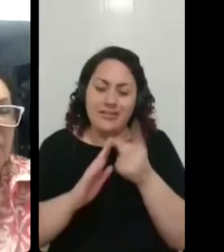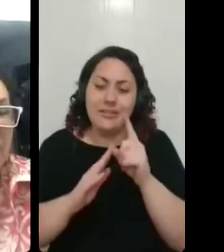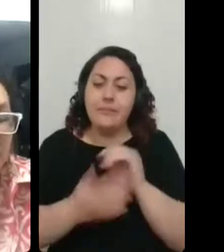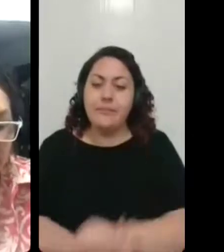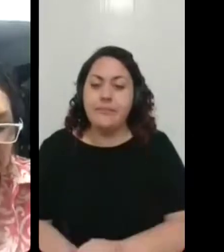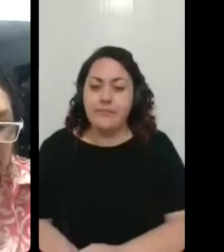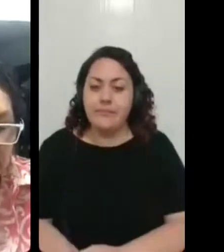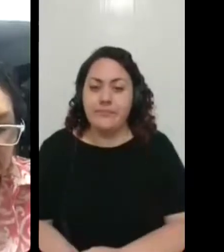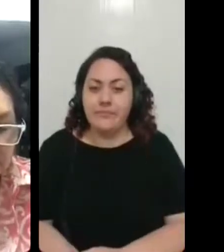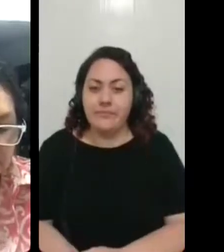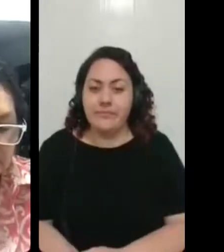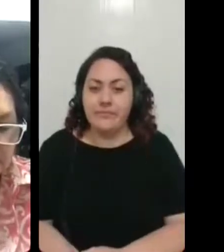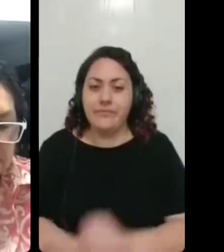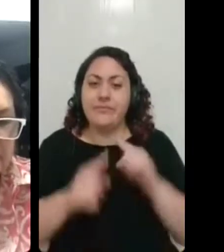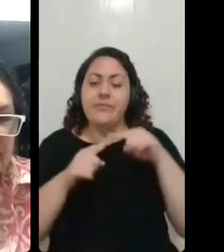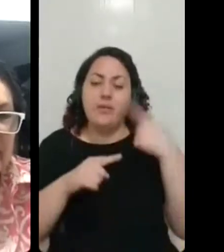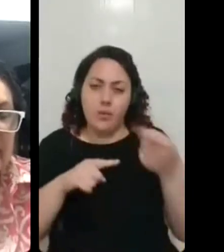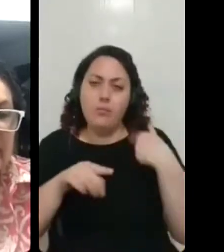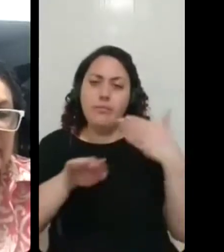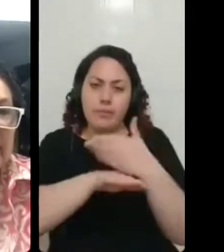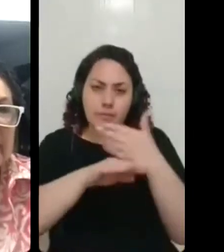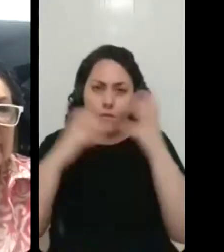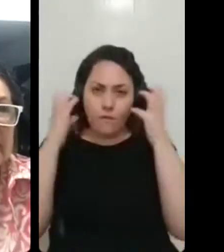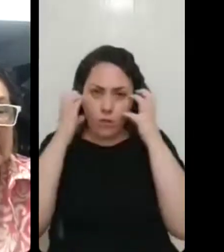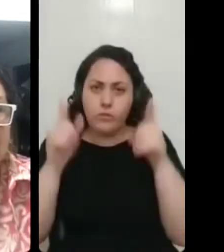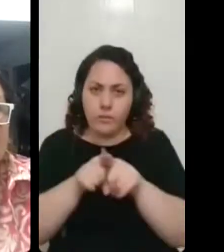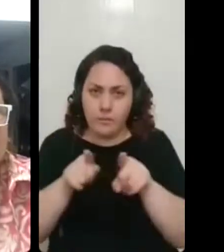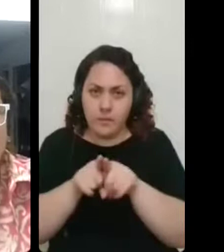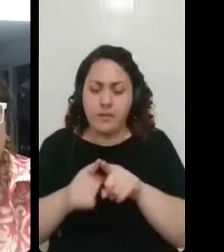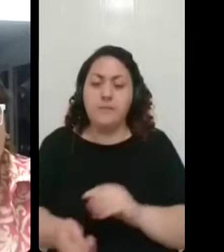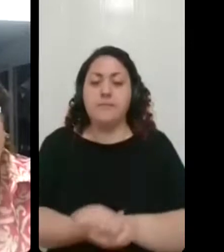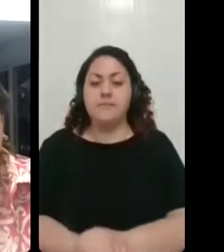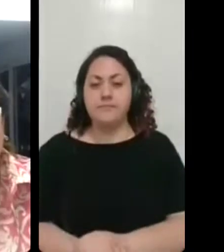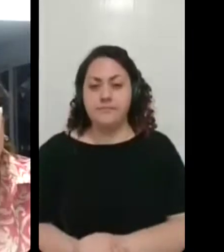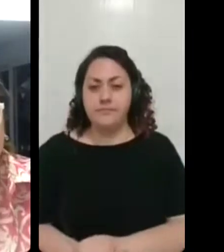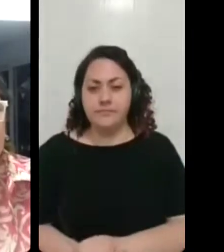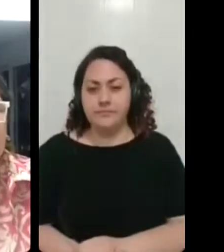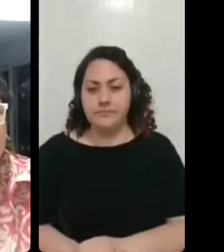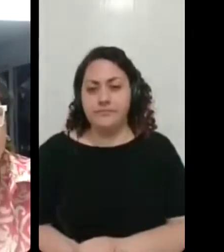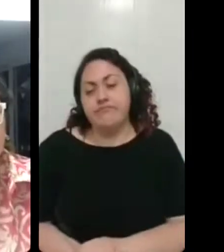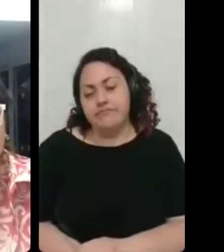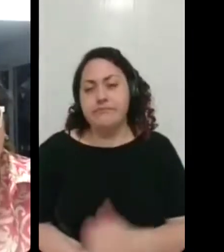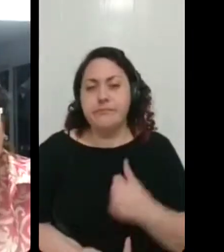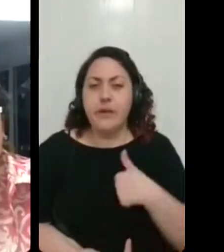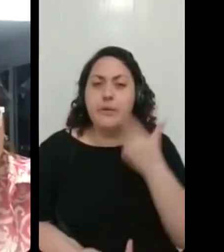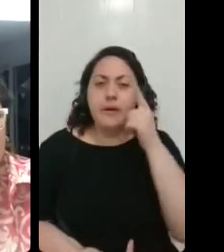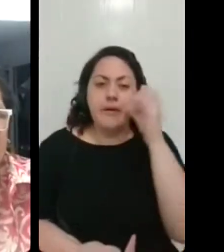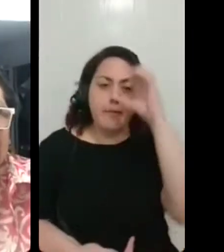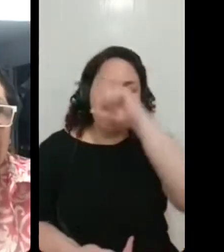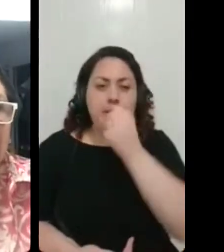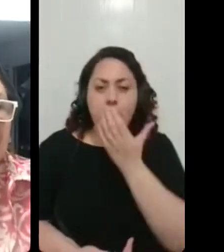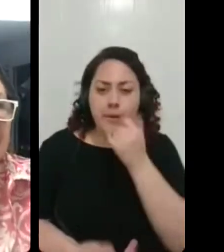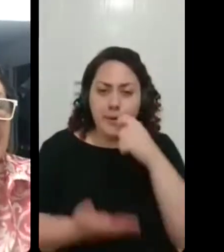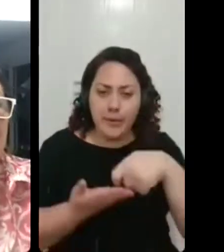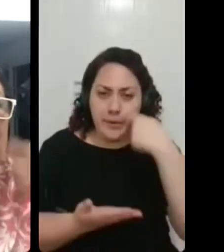fonoaudiopóloga também, né? Inclusive, pra poder comer, né? medicinais